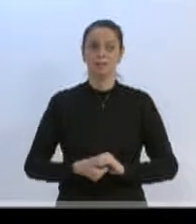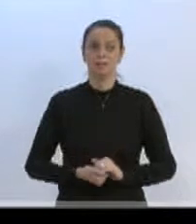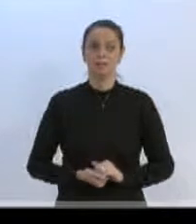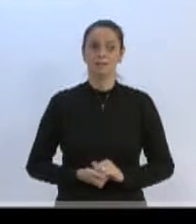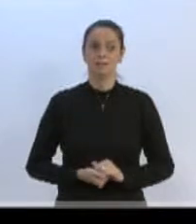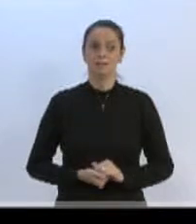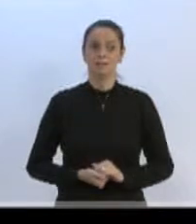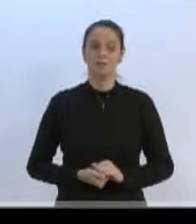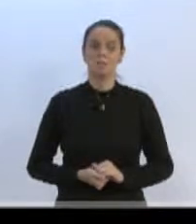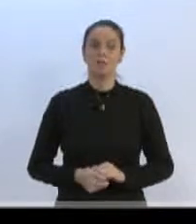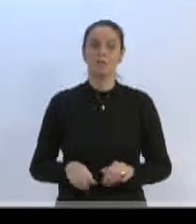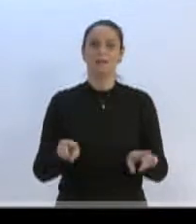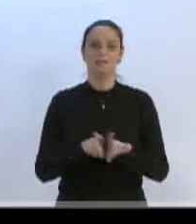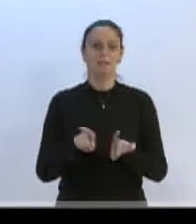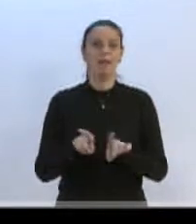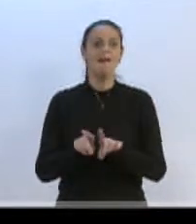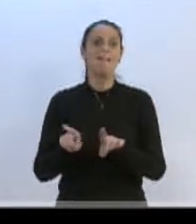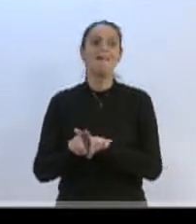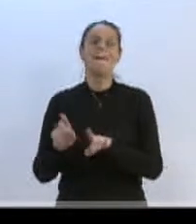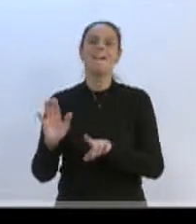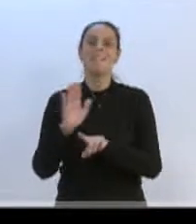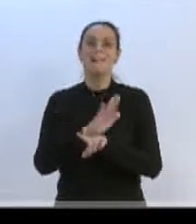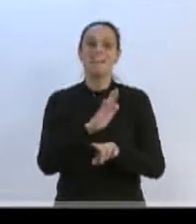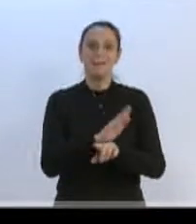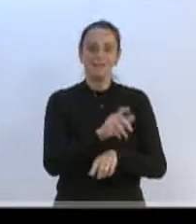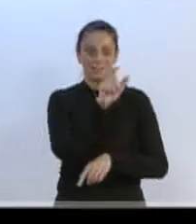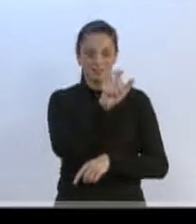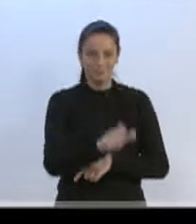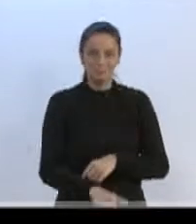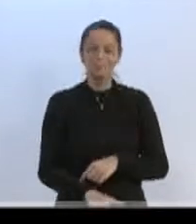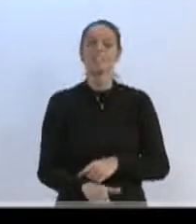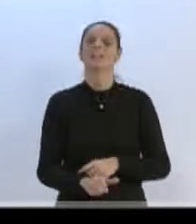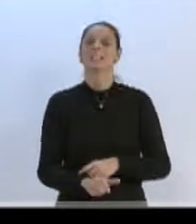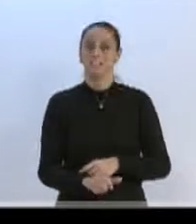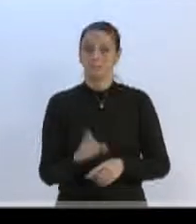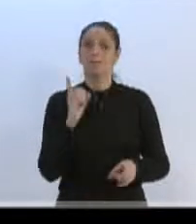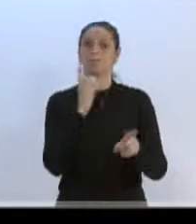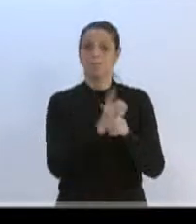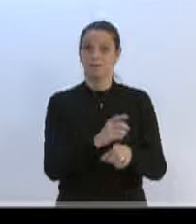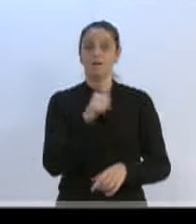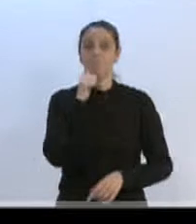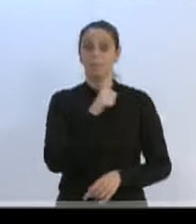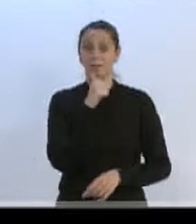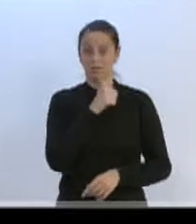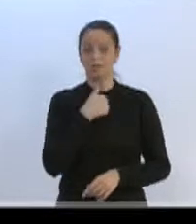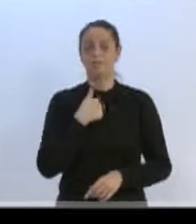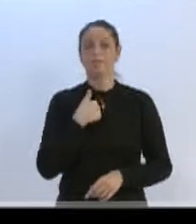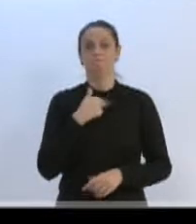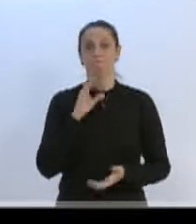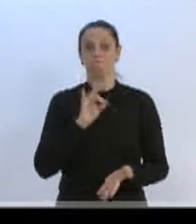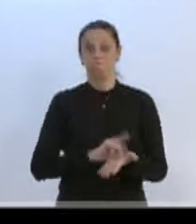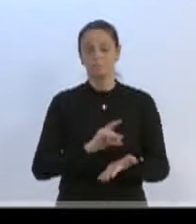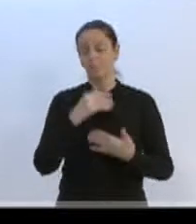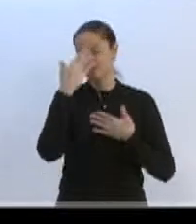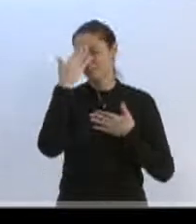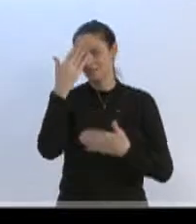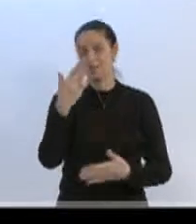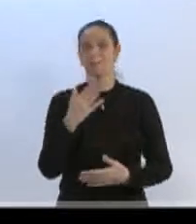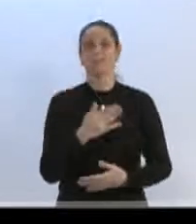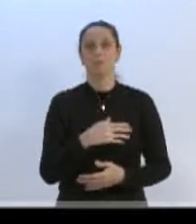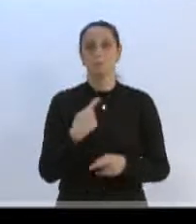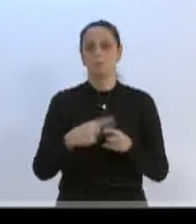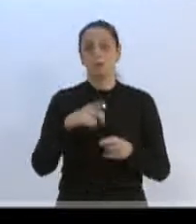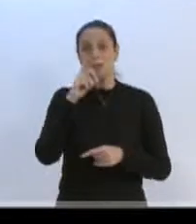amigos e ajudar a procurar essa menina, muito obrigado, em nome da nossa grande amiga, a mãe